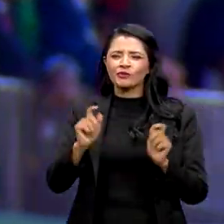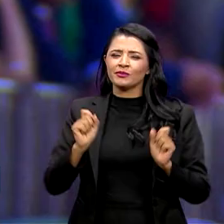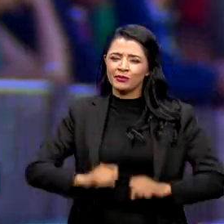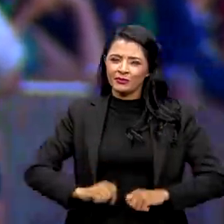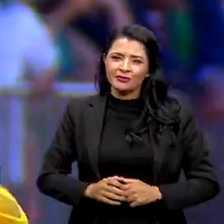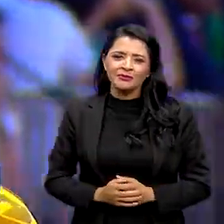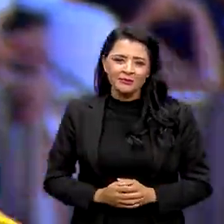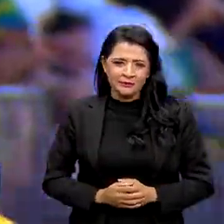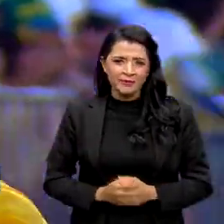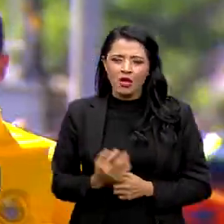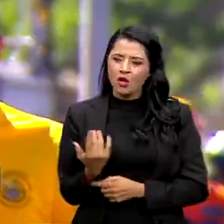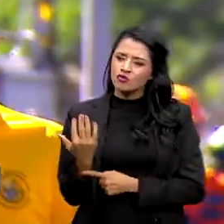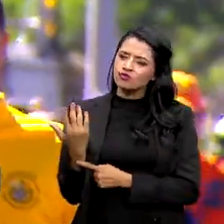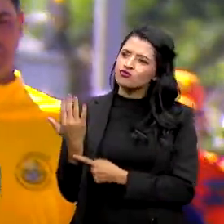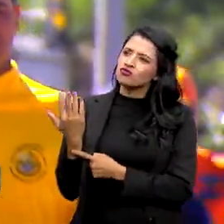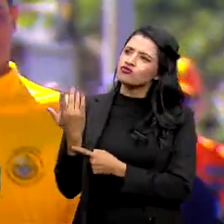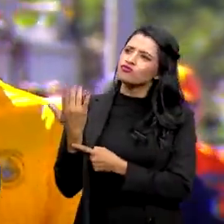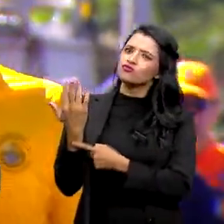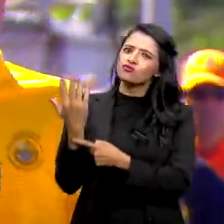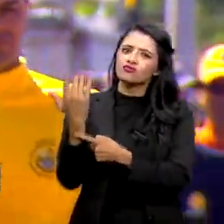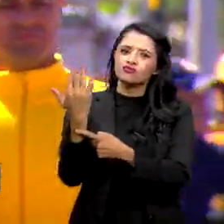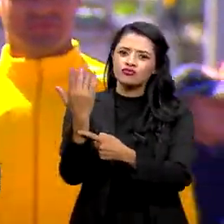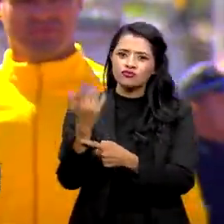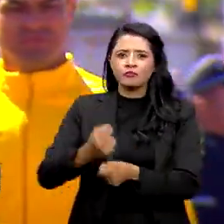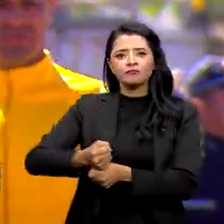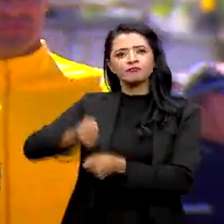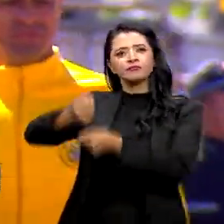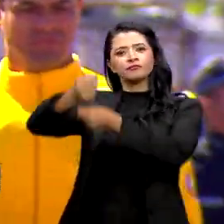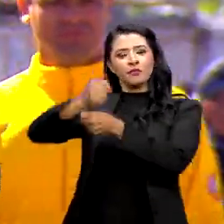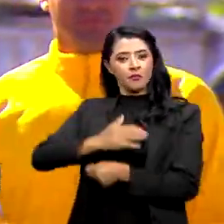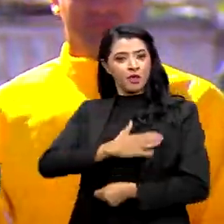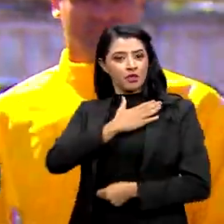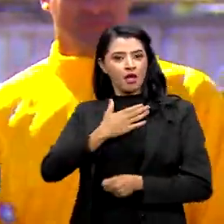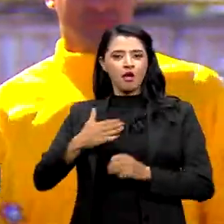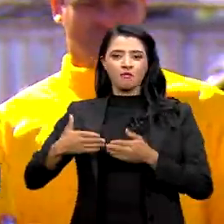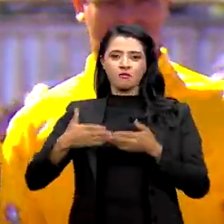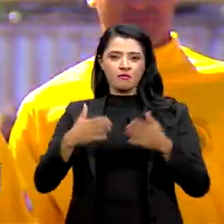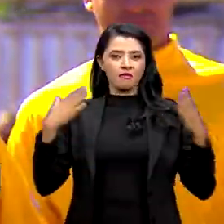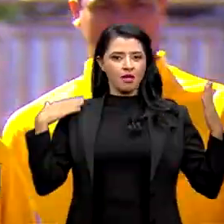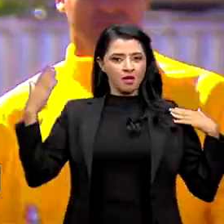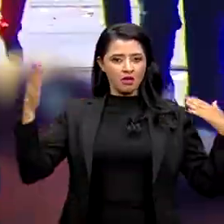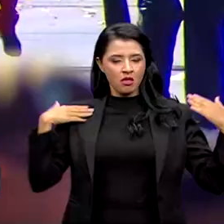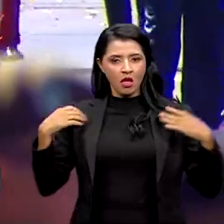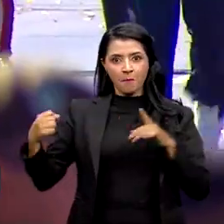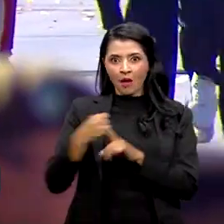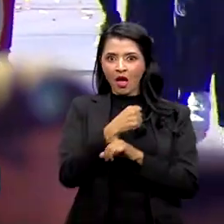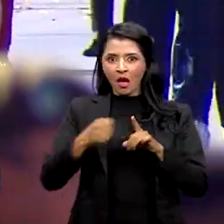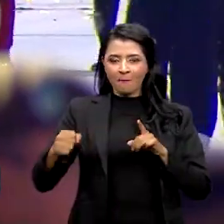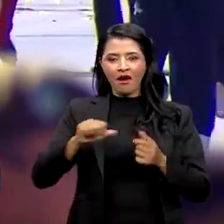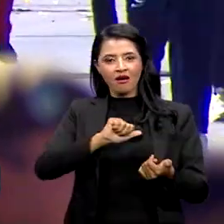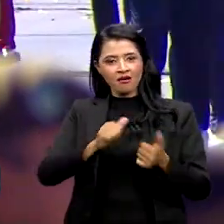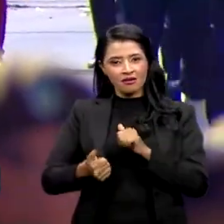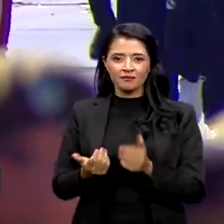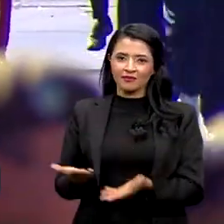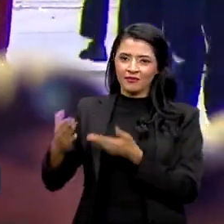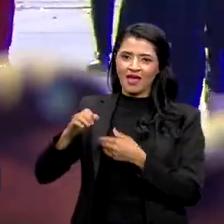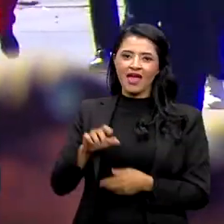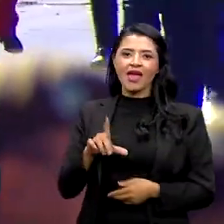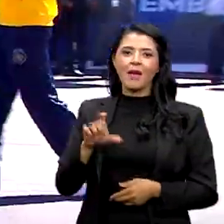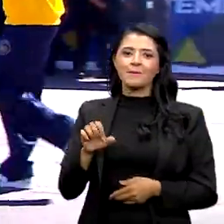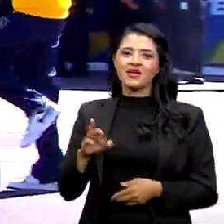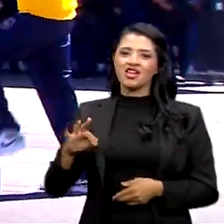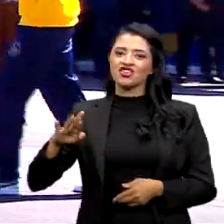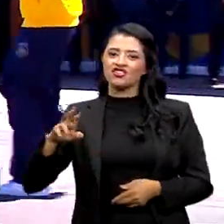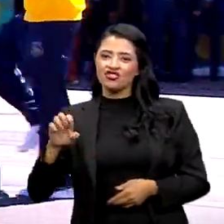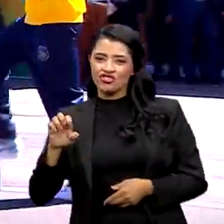simbólico da pátria, erguido pelas mãos do militar da marinha e atleta de boxe, Hebert da Conceição Souza,